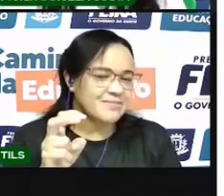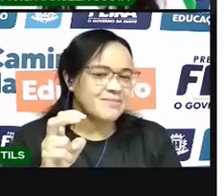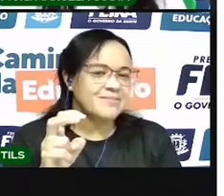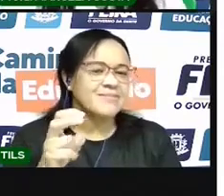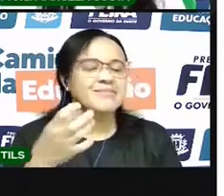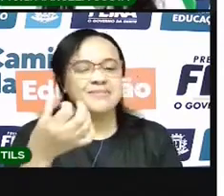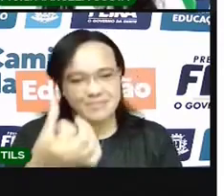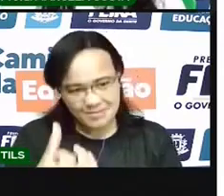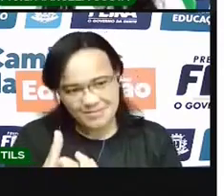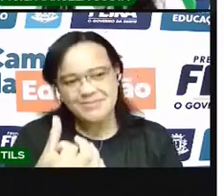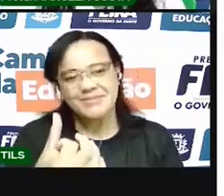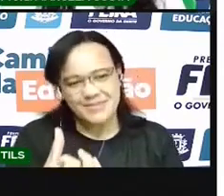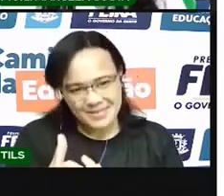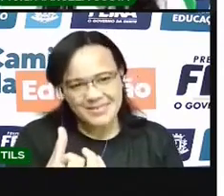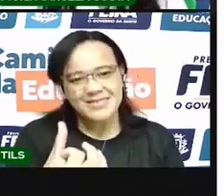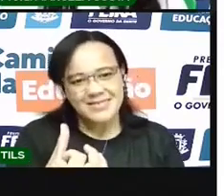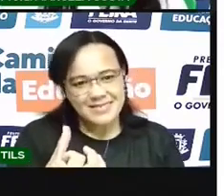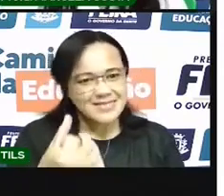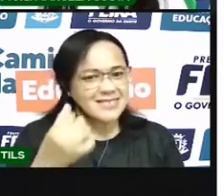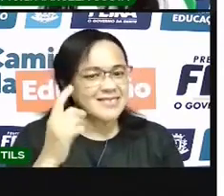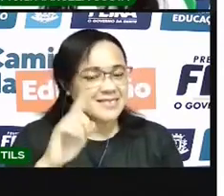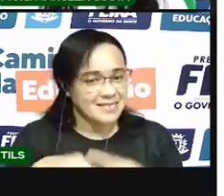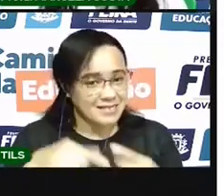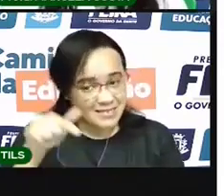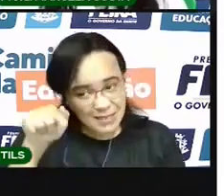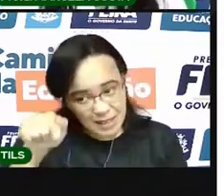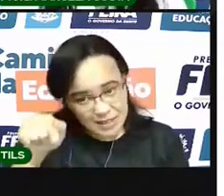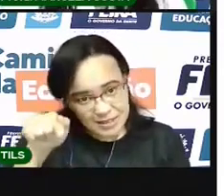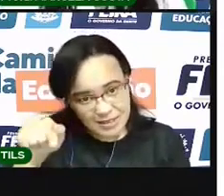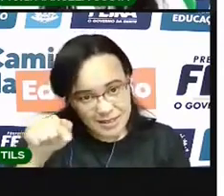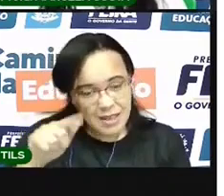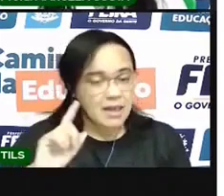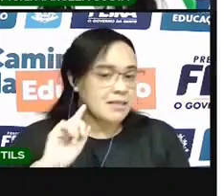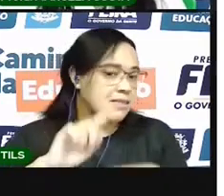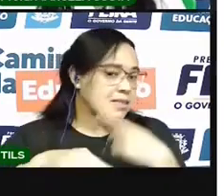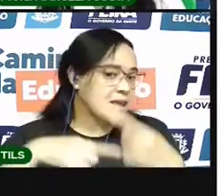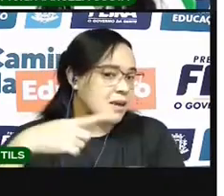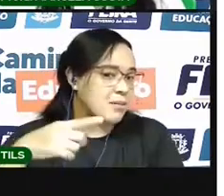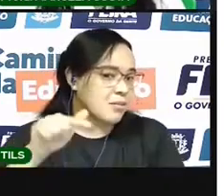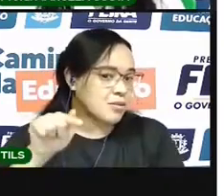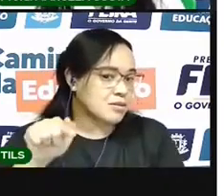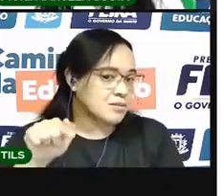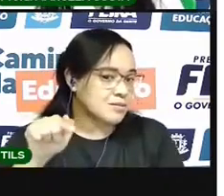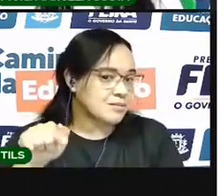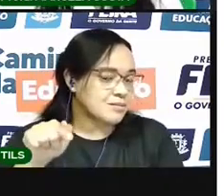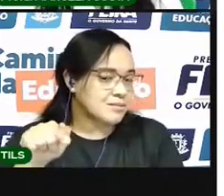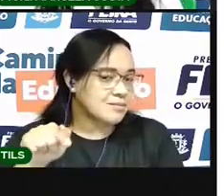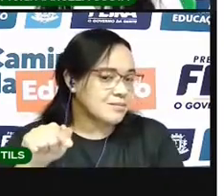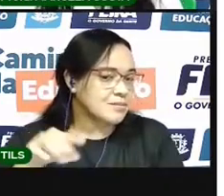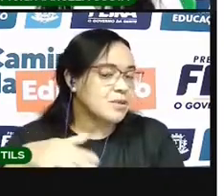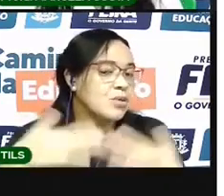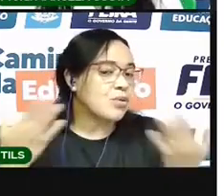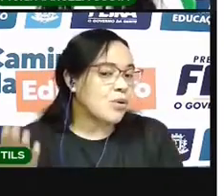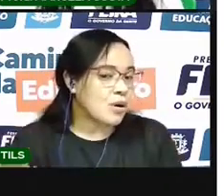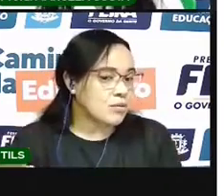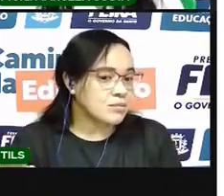O 6. Aí vem o 7. Depois do 7. Vem qual número?